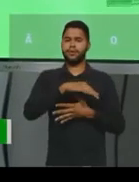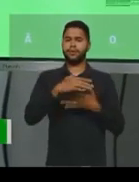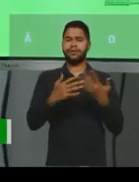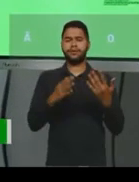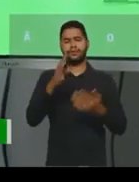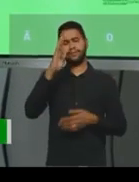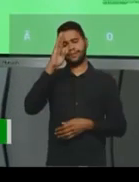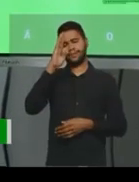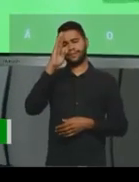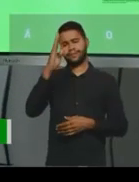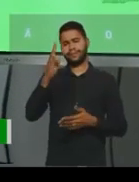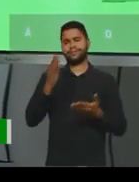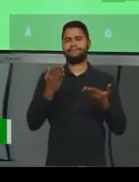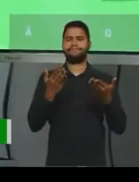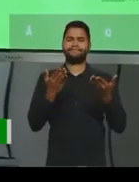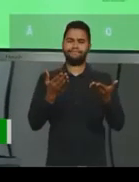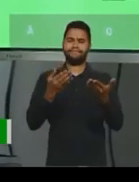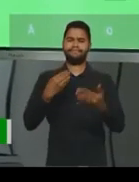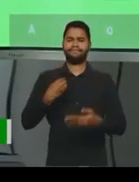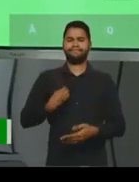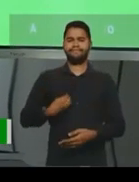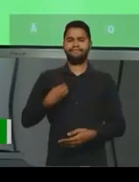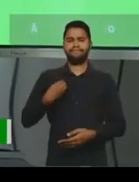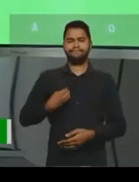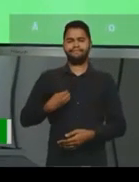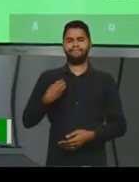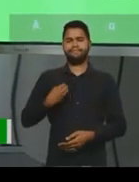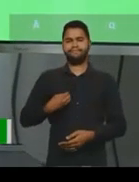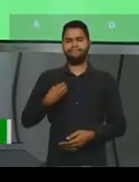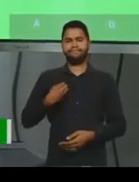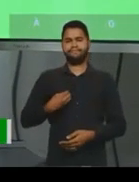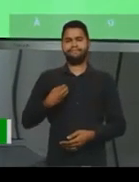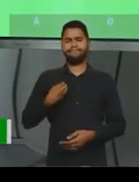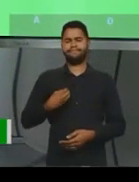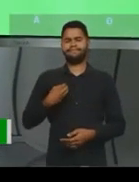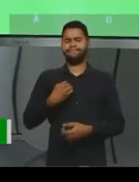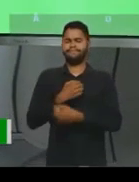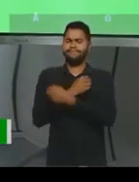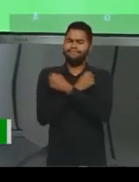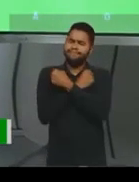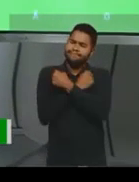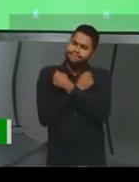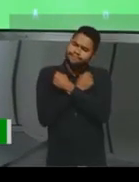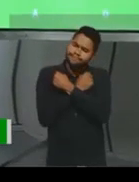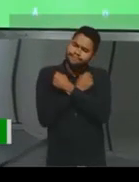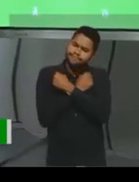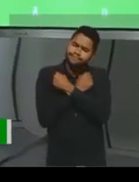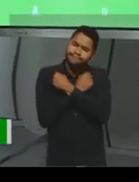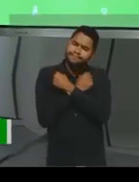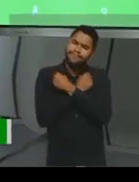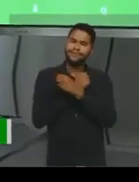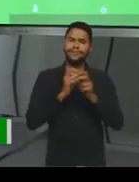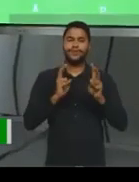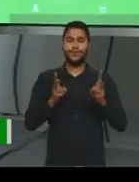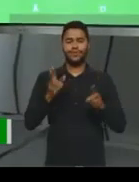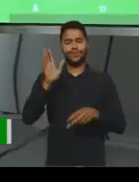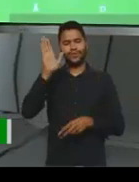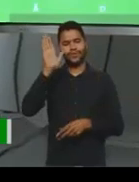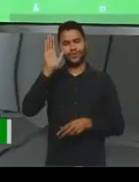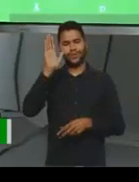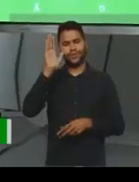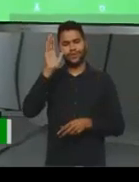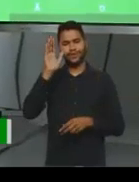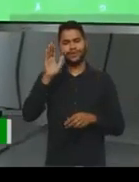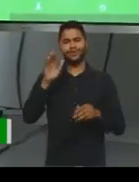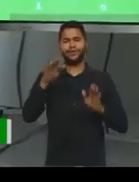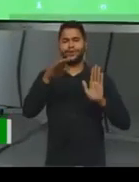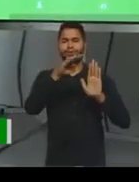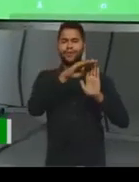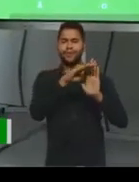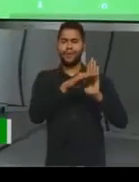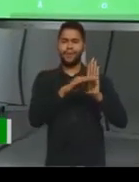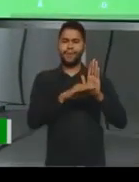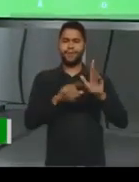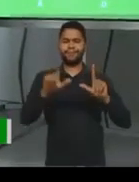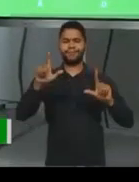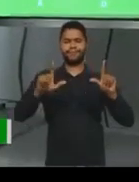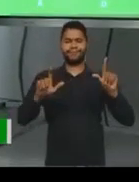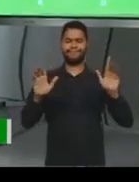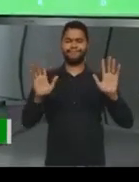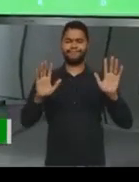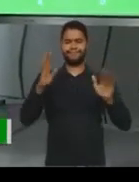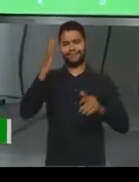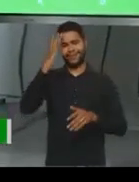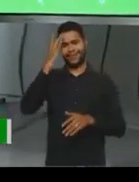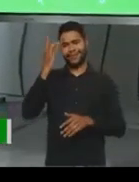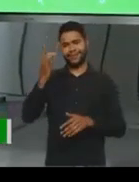principalmente, a sua participação. Um grande abraço e continue assistindo a nossa programação. Até